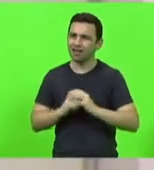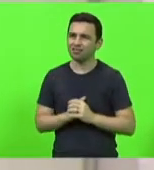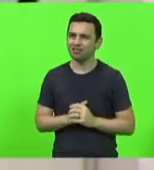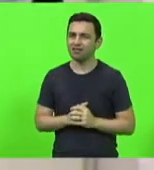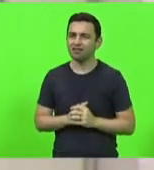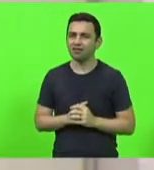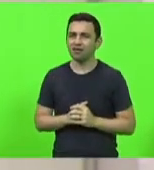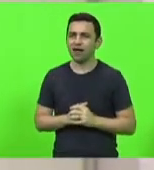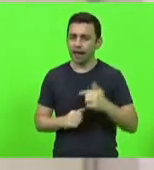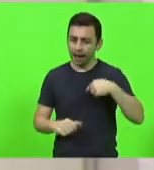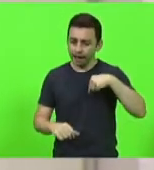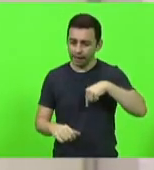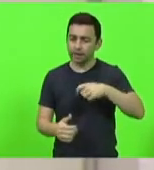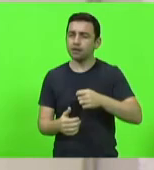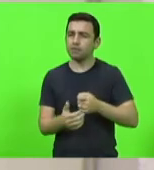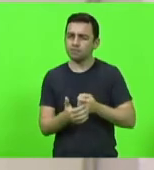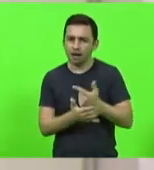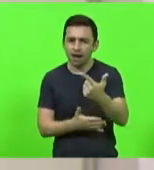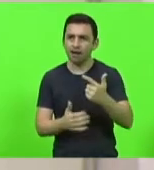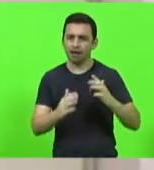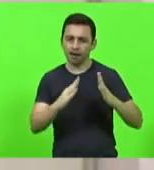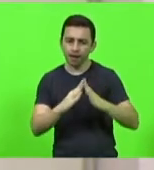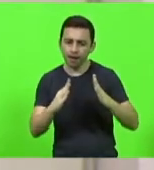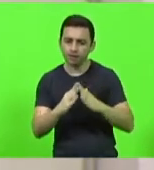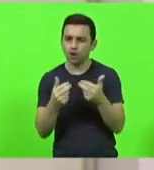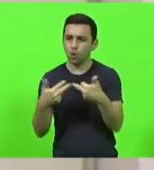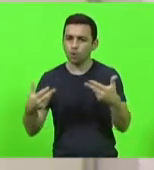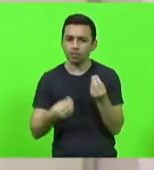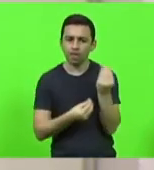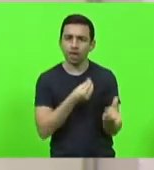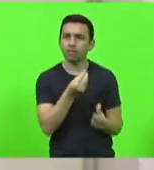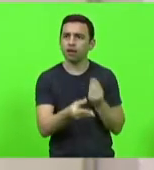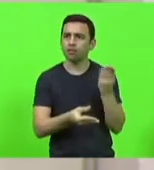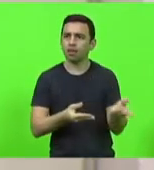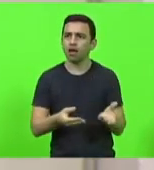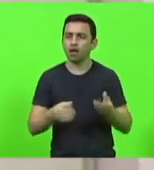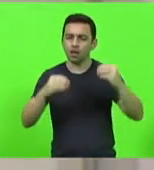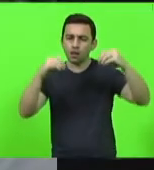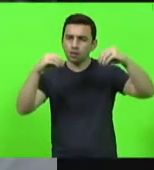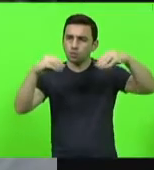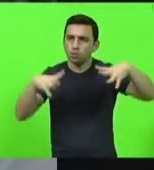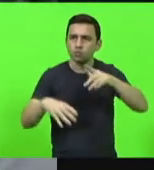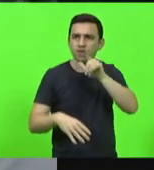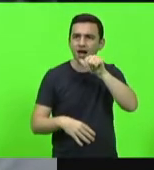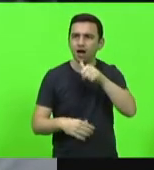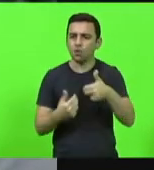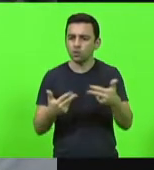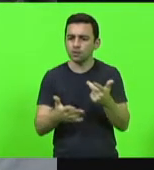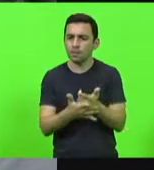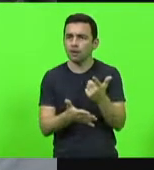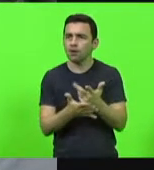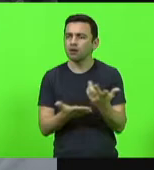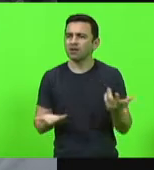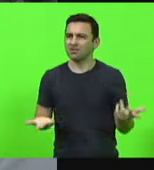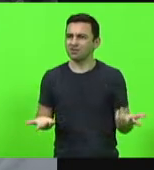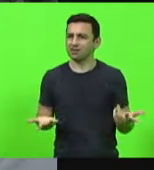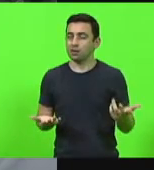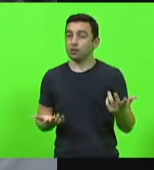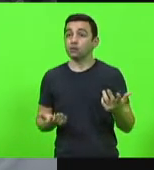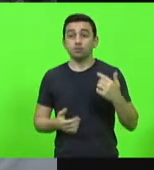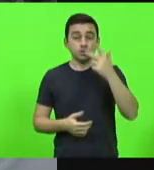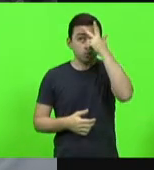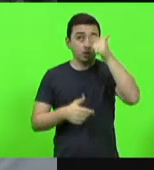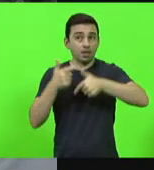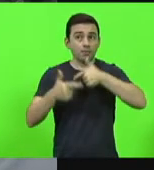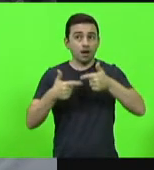inclusive dão moradia, dão alimentação, pagam conta de água, pagam conta de luz, da migração de trabalhadores